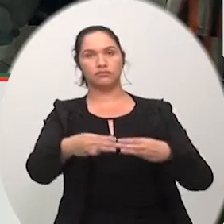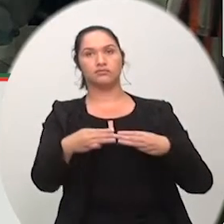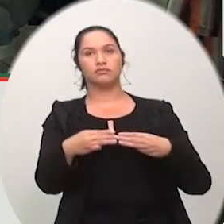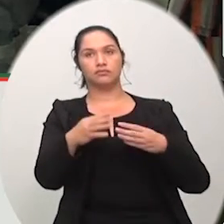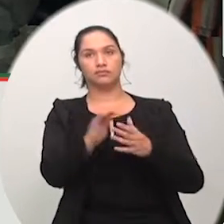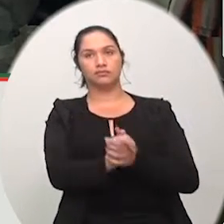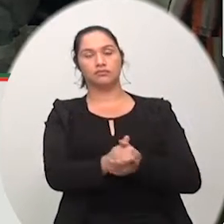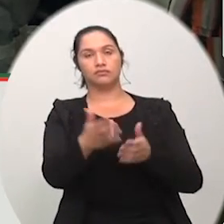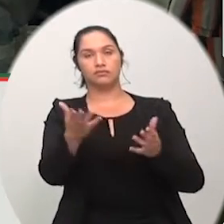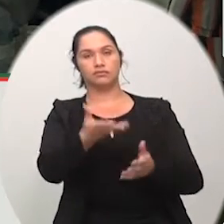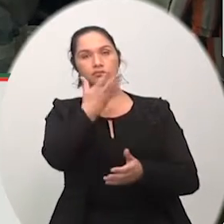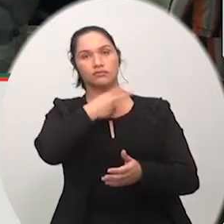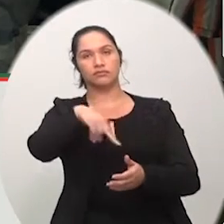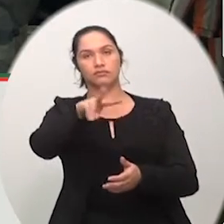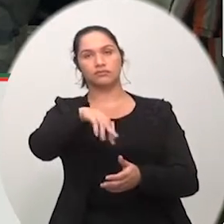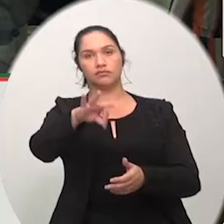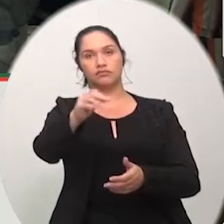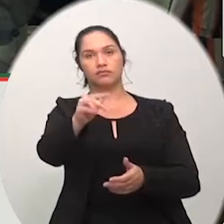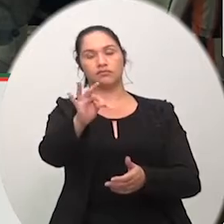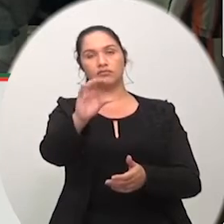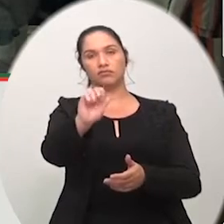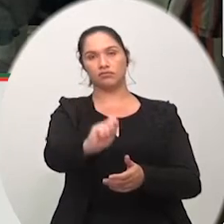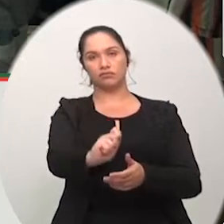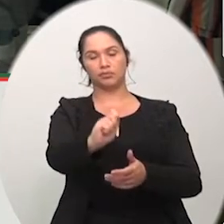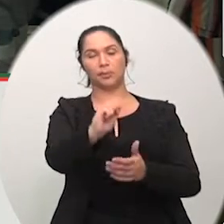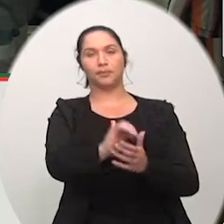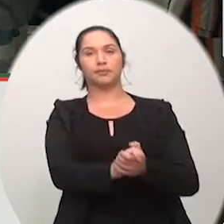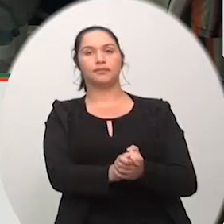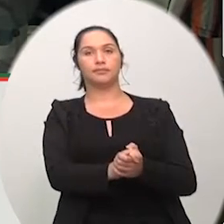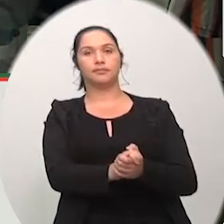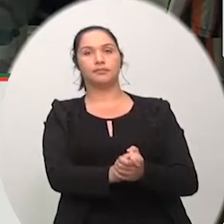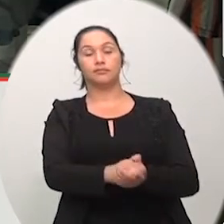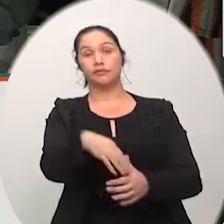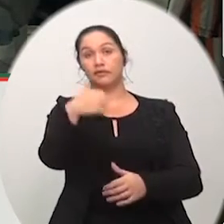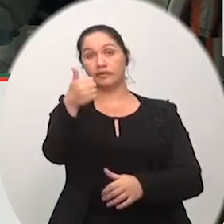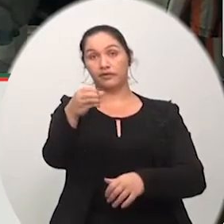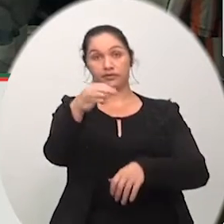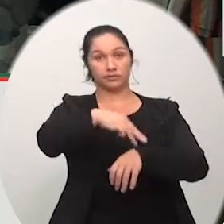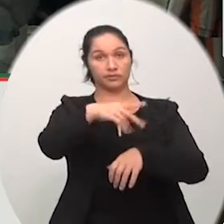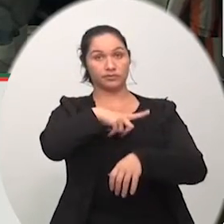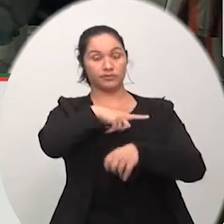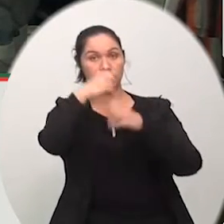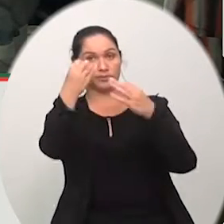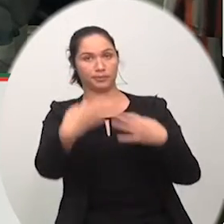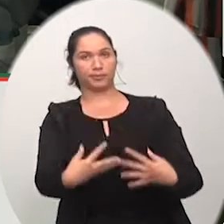palavra o vereador João Batista Beloli o excelente se dispõe de 10 minutos